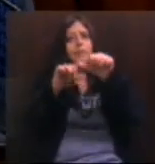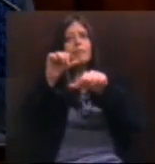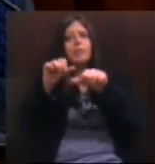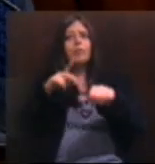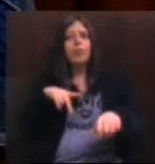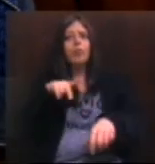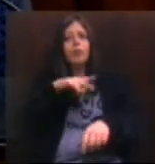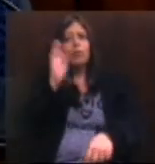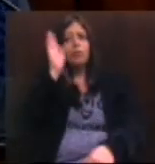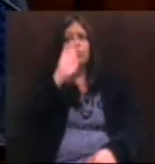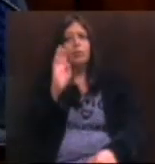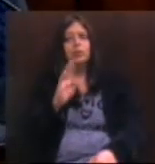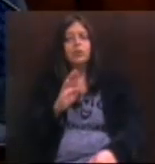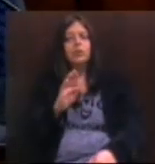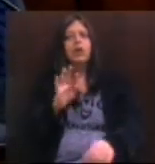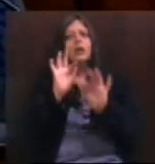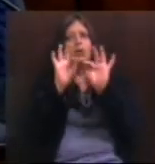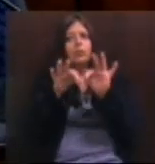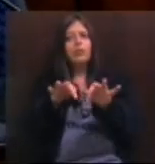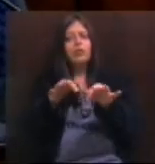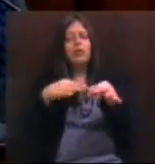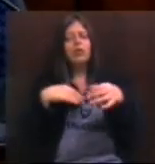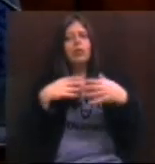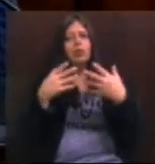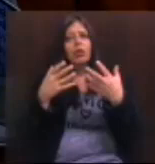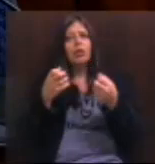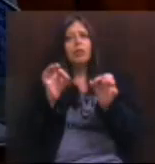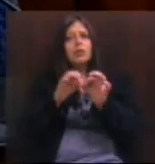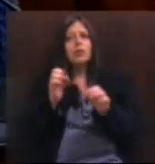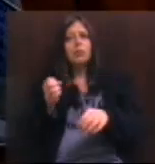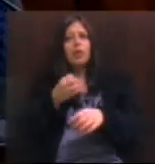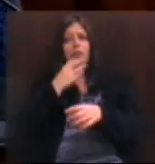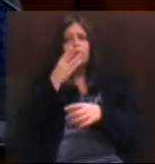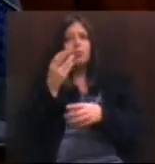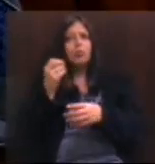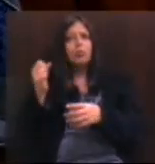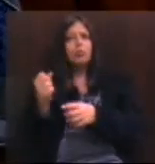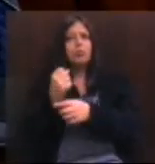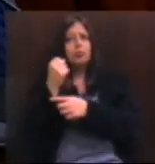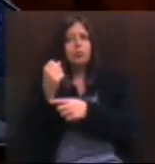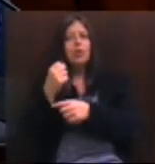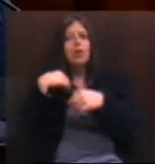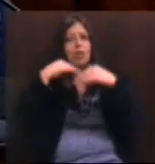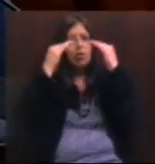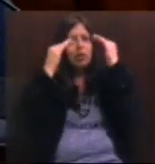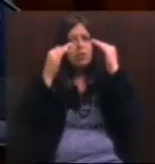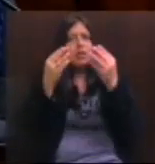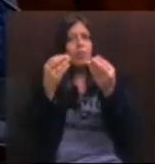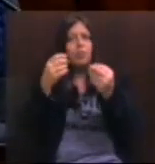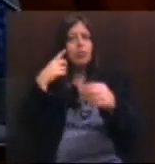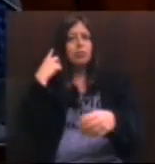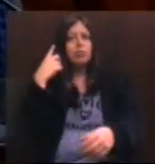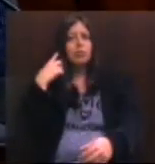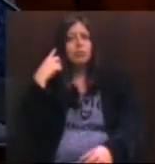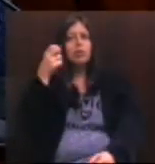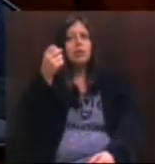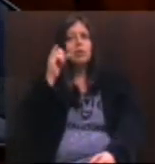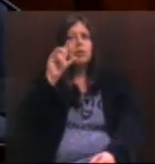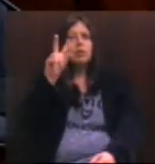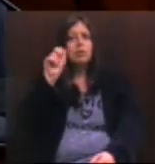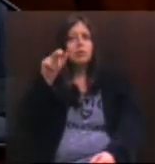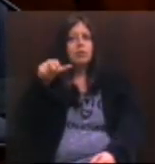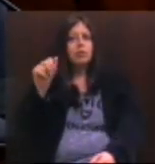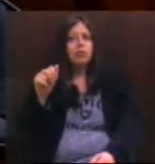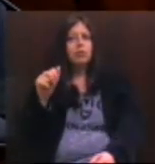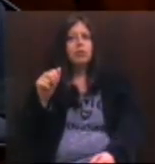para o povo brasileiro. E, por fim, eu quero fazer uma denúncia muito grave. Eu respeito muito a deputada Silvana Kovati e o senhor que a